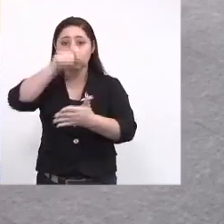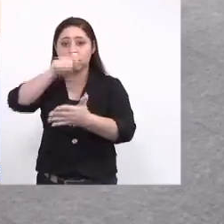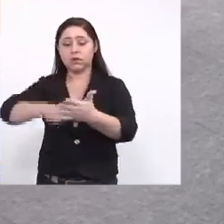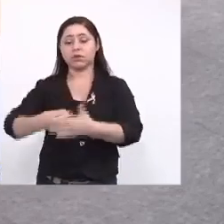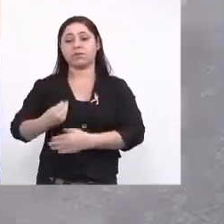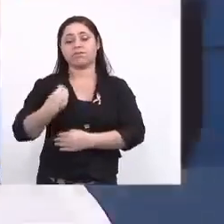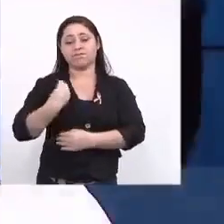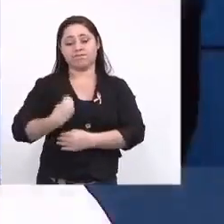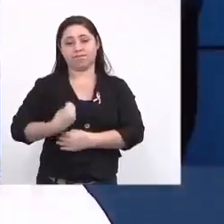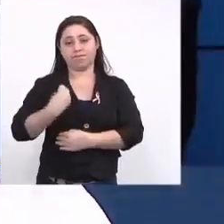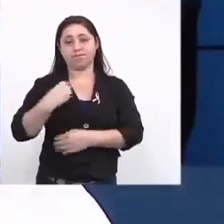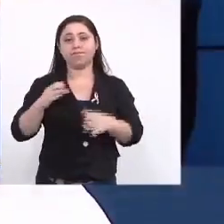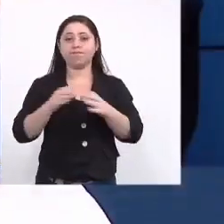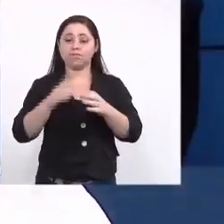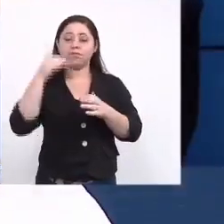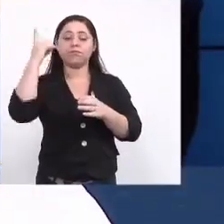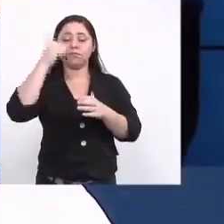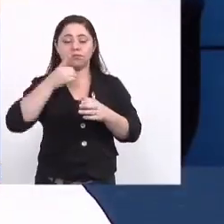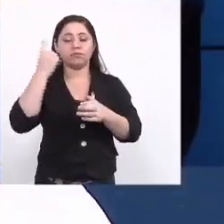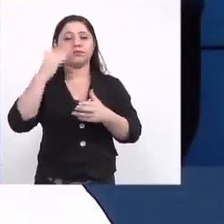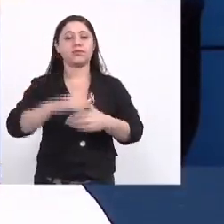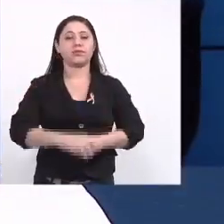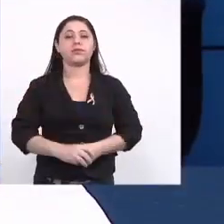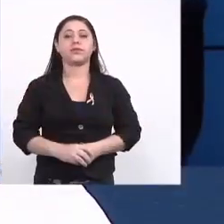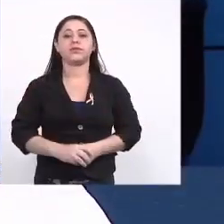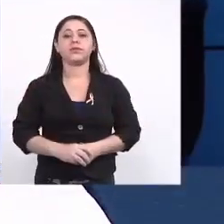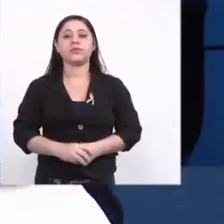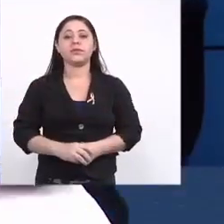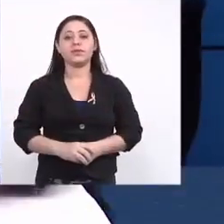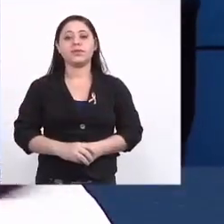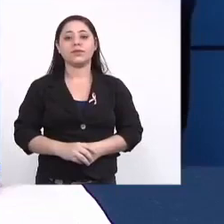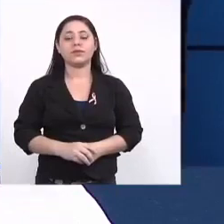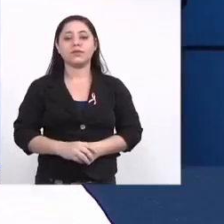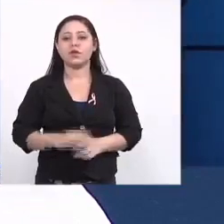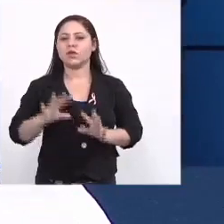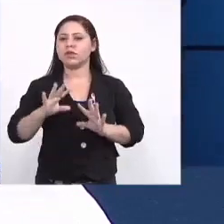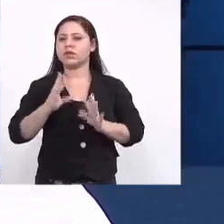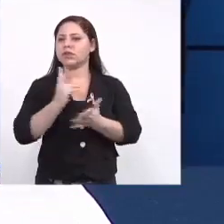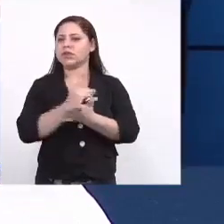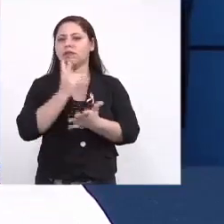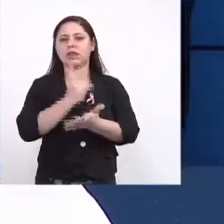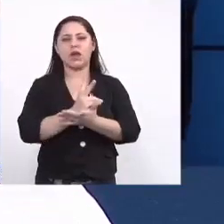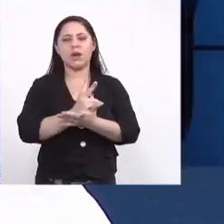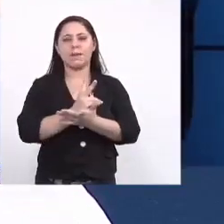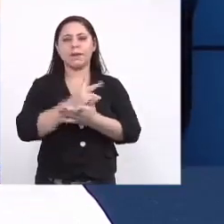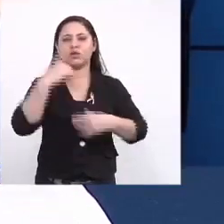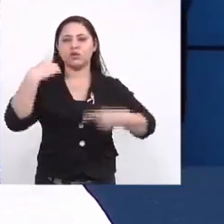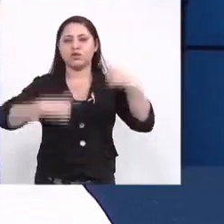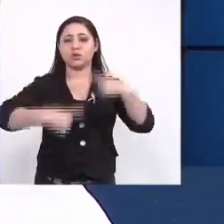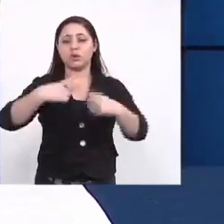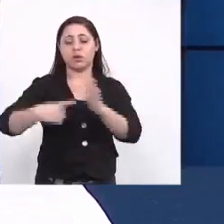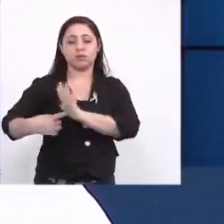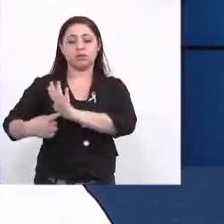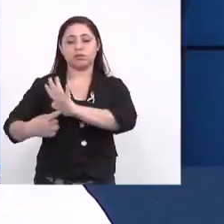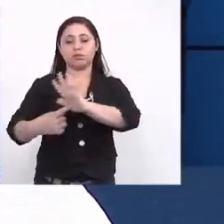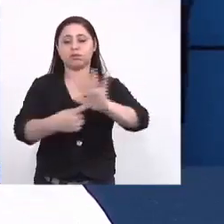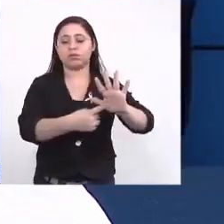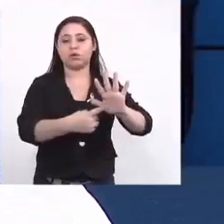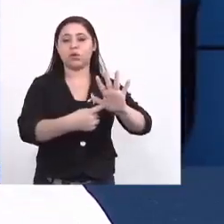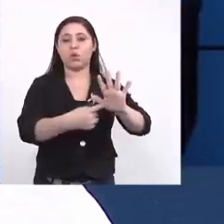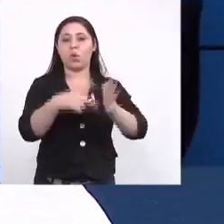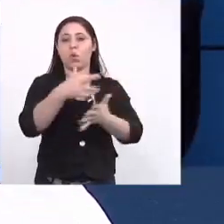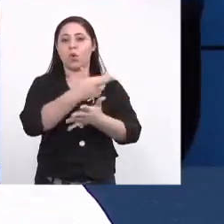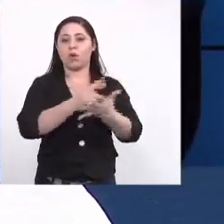participação da Frente Parlamentar. Eu, todas as discussões, eu apresento o relatório